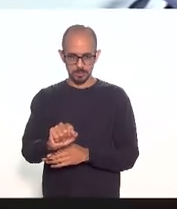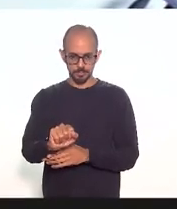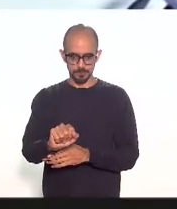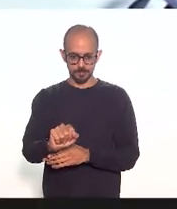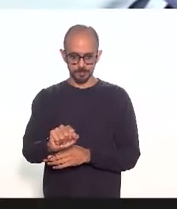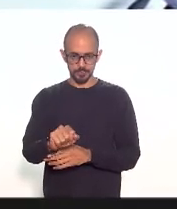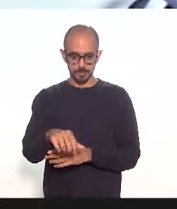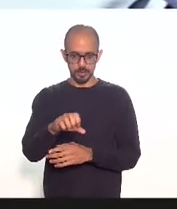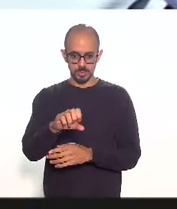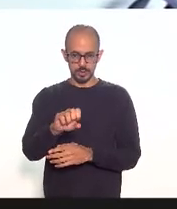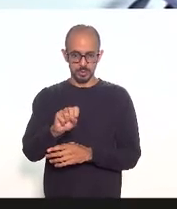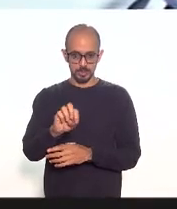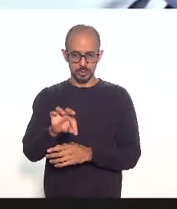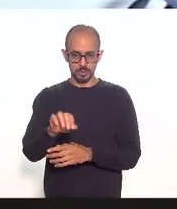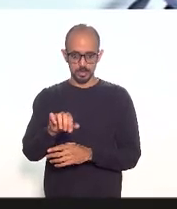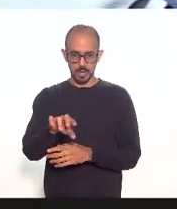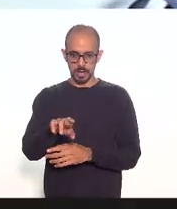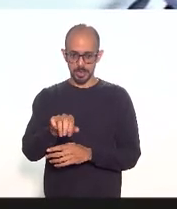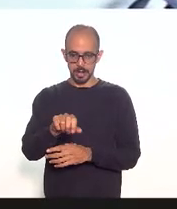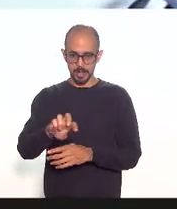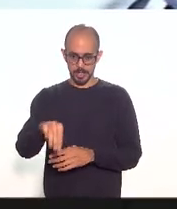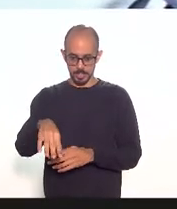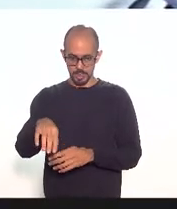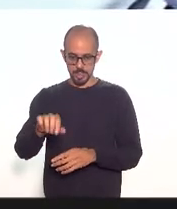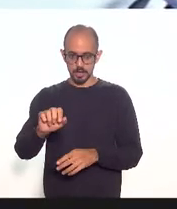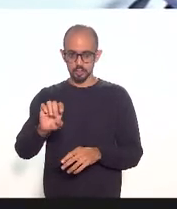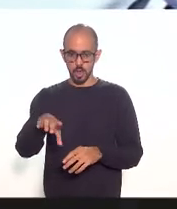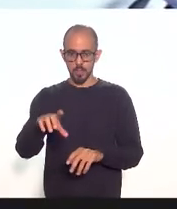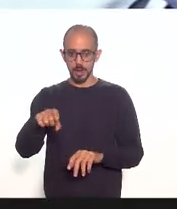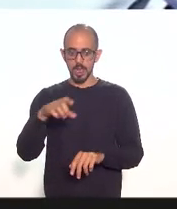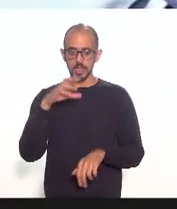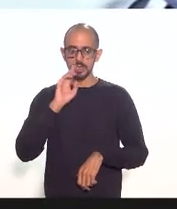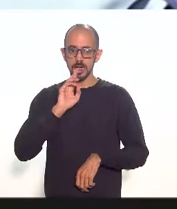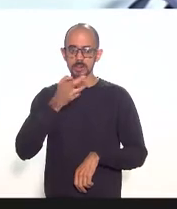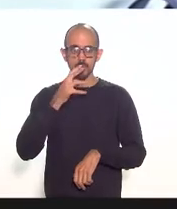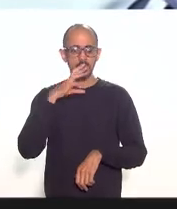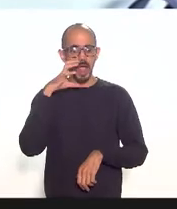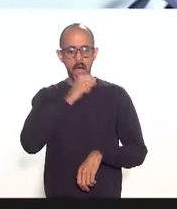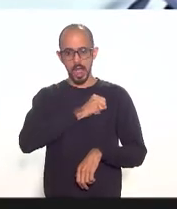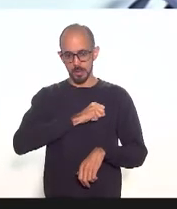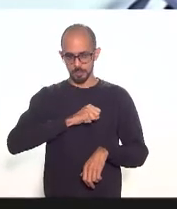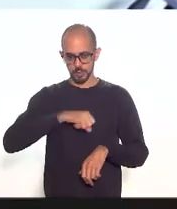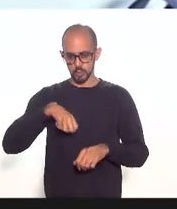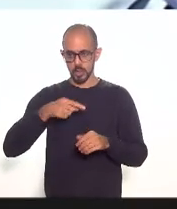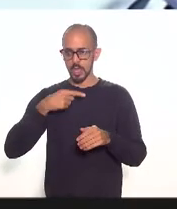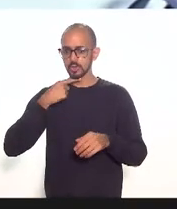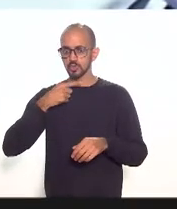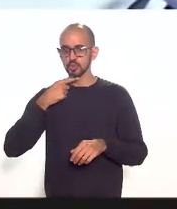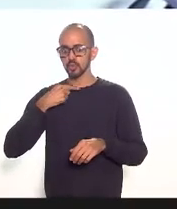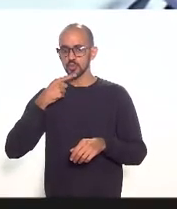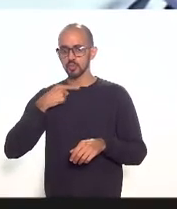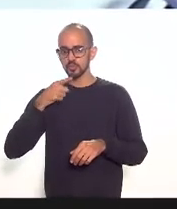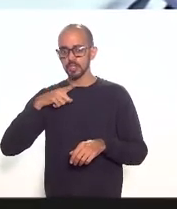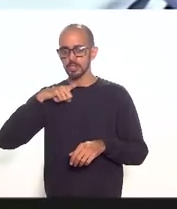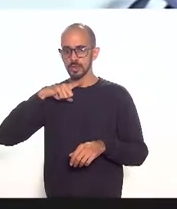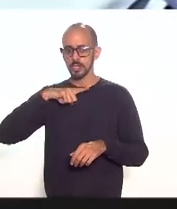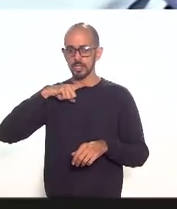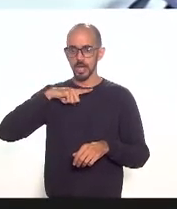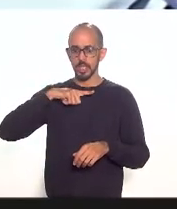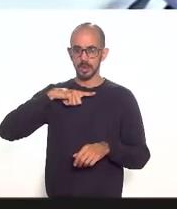respondesse rapidamente as questões que levantou aqui a doutora